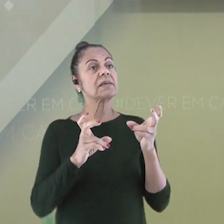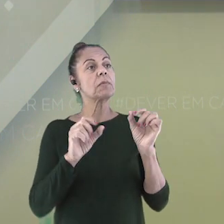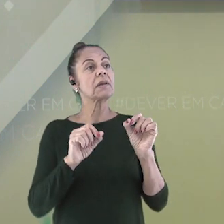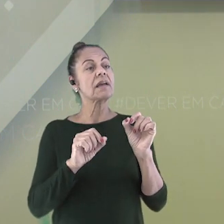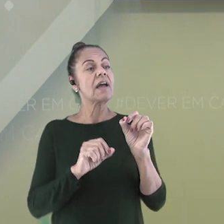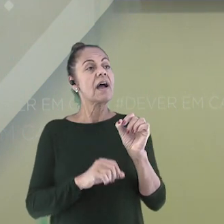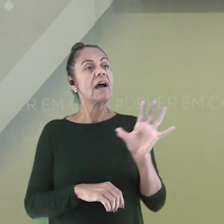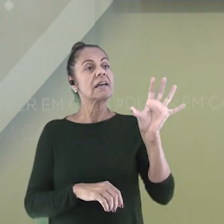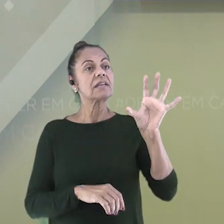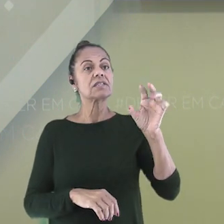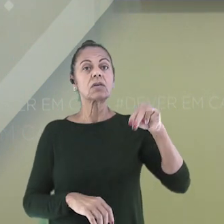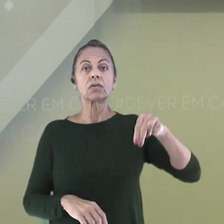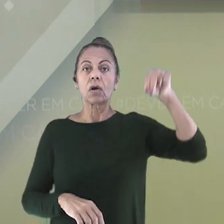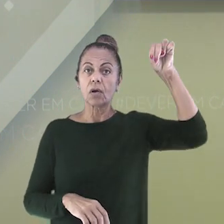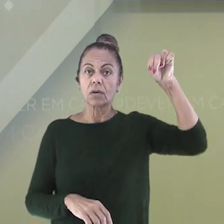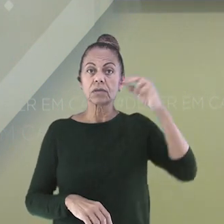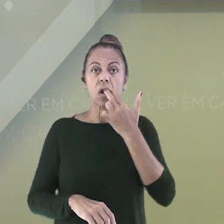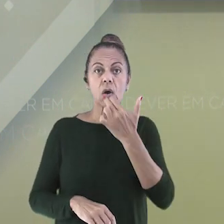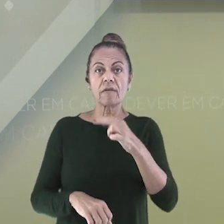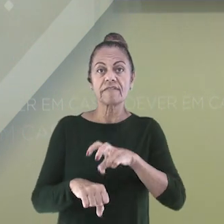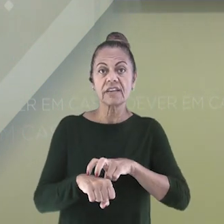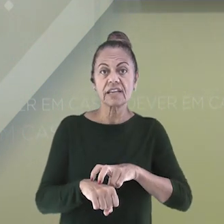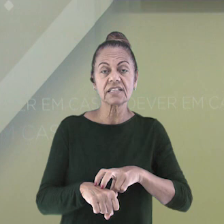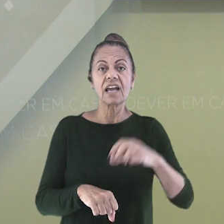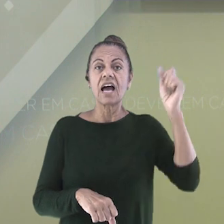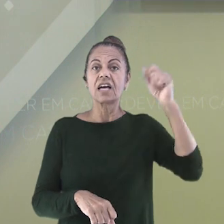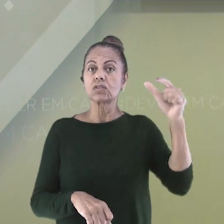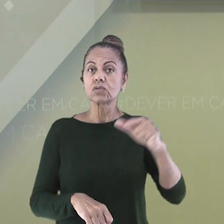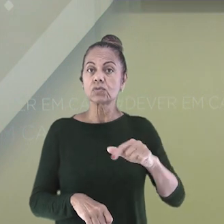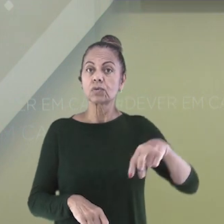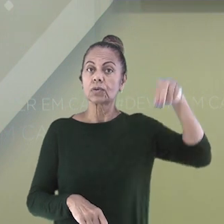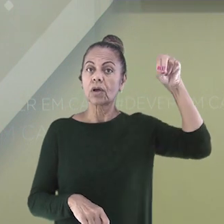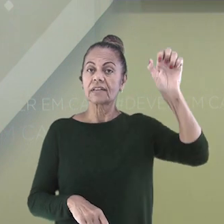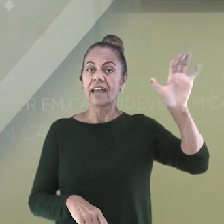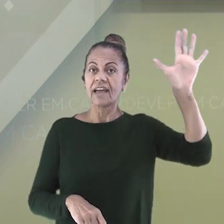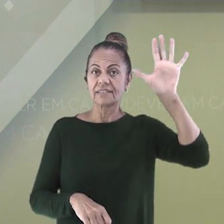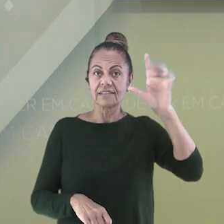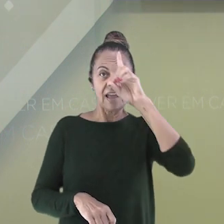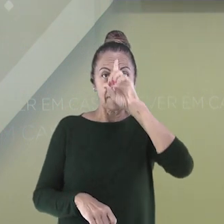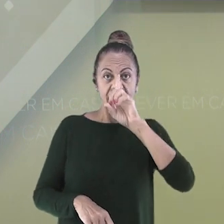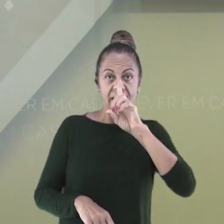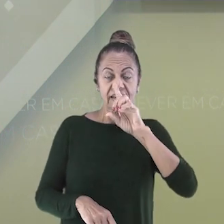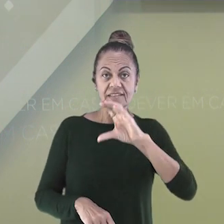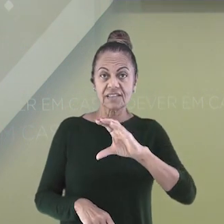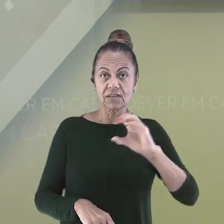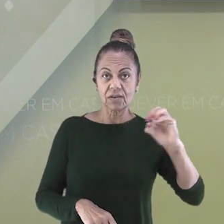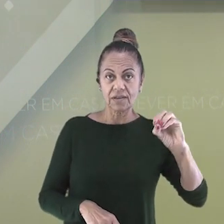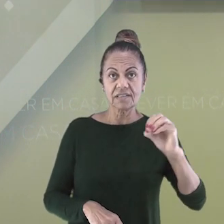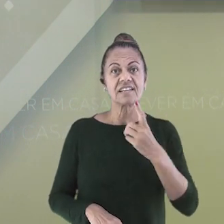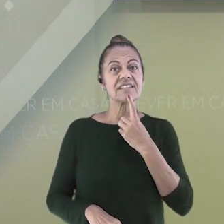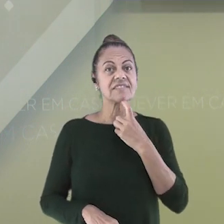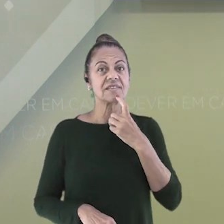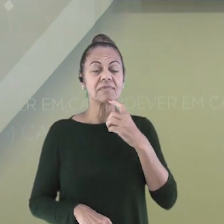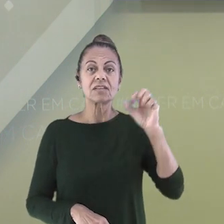identificamos a região norte, de cor verde, azul, nordeste, amarelo, centro-oeste,